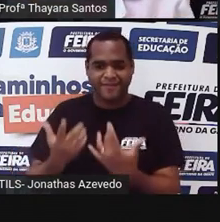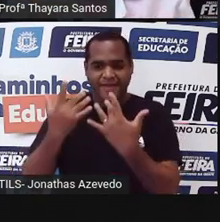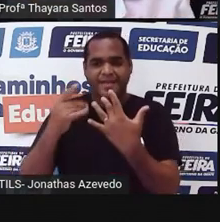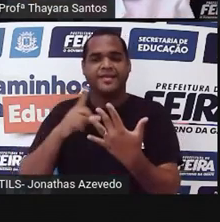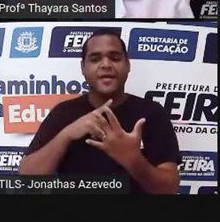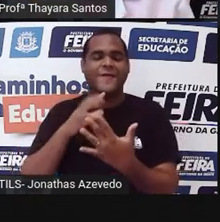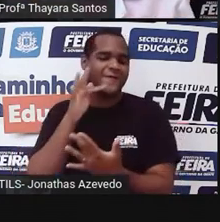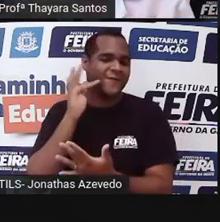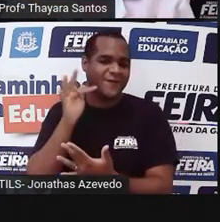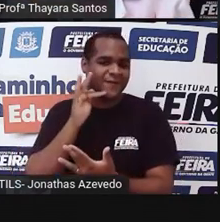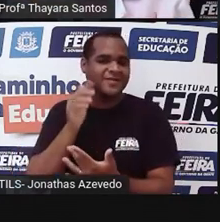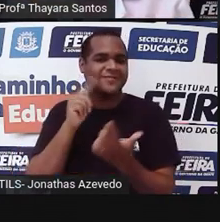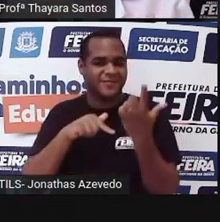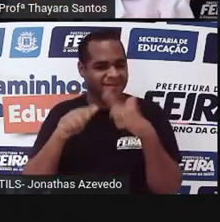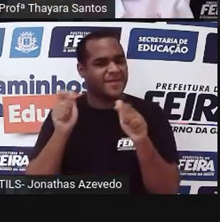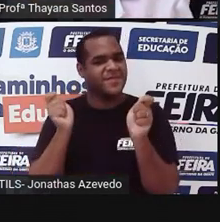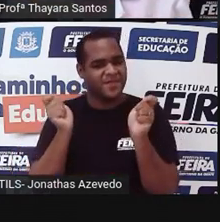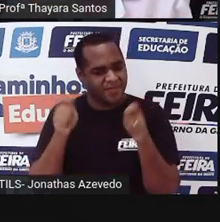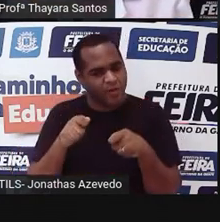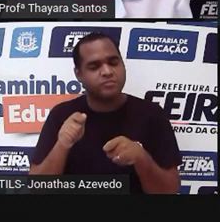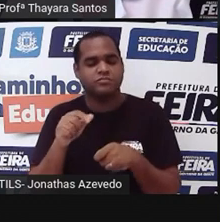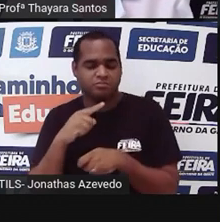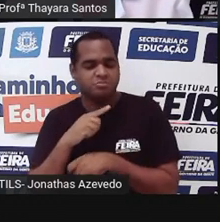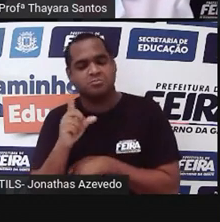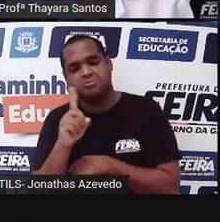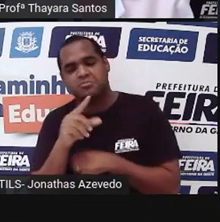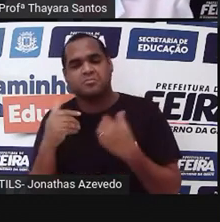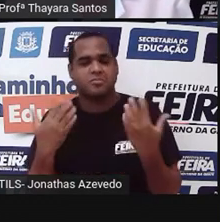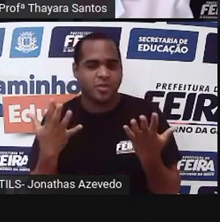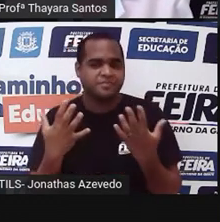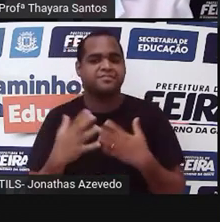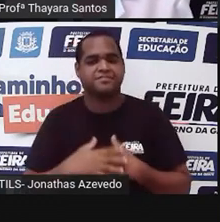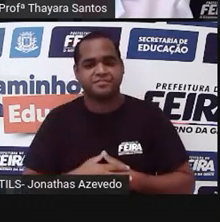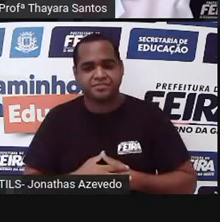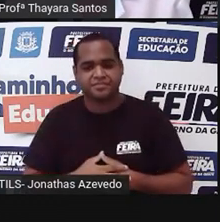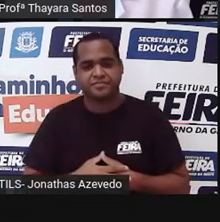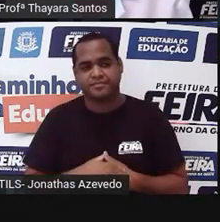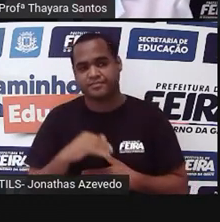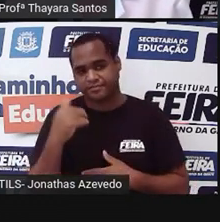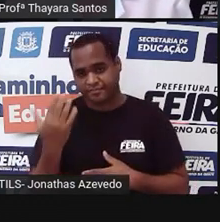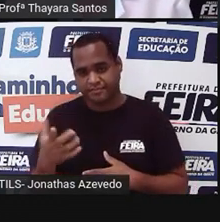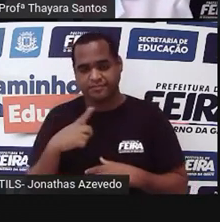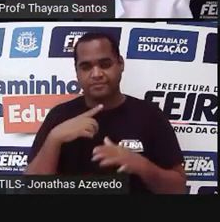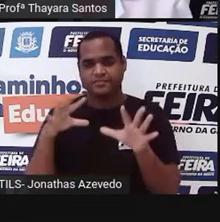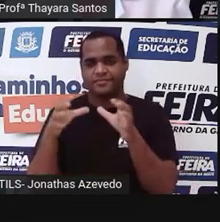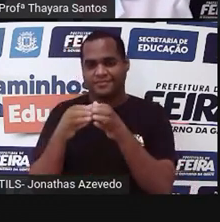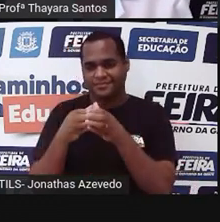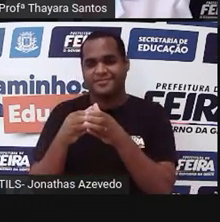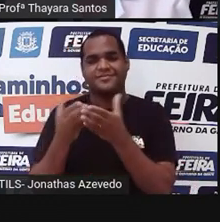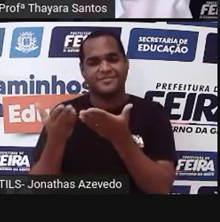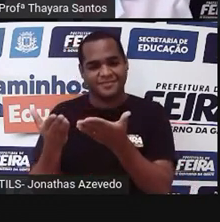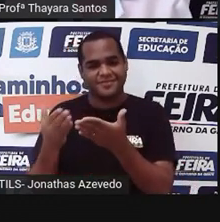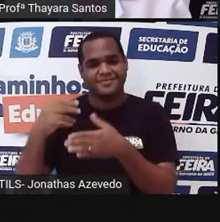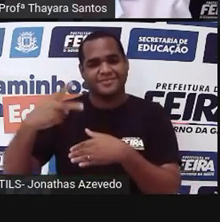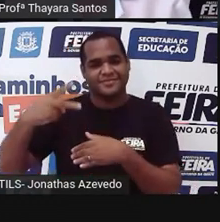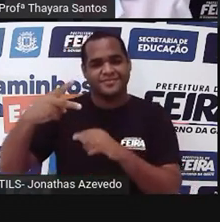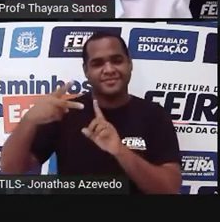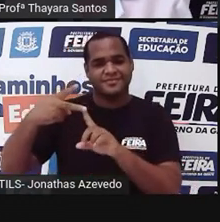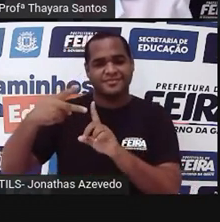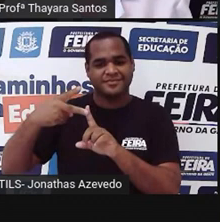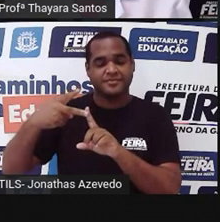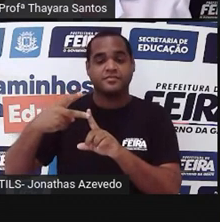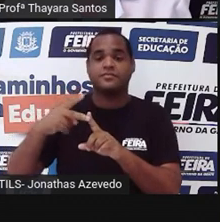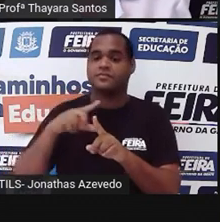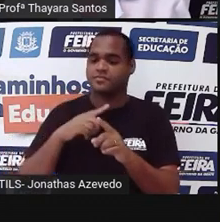frutos também, né? Podem ter ou não frutos. Então, aqui no grupo das fanerógamas está a